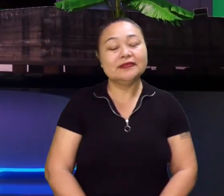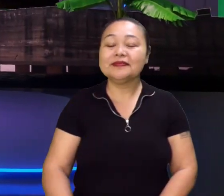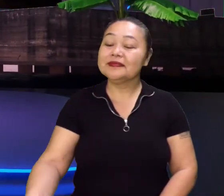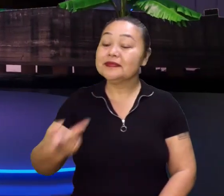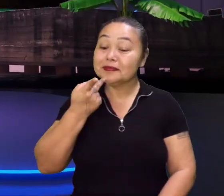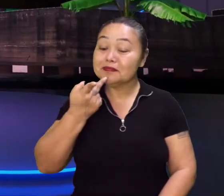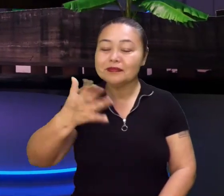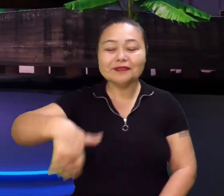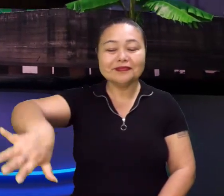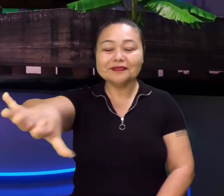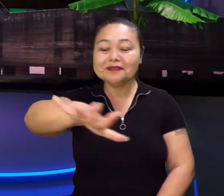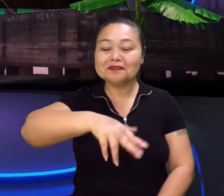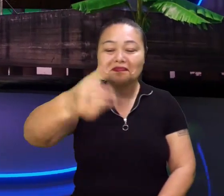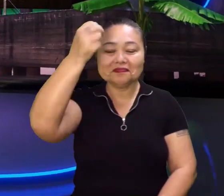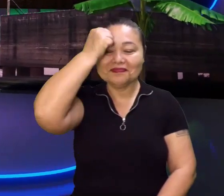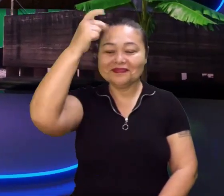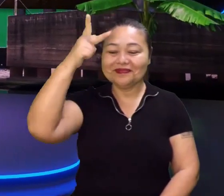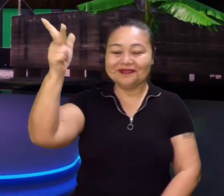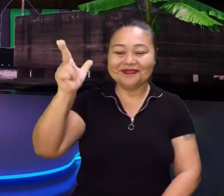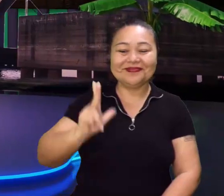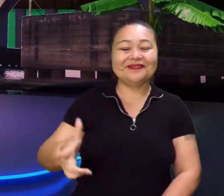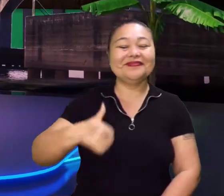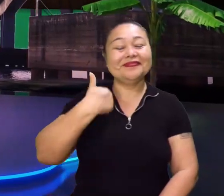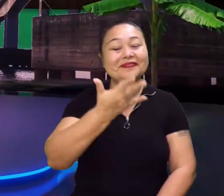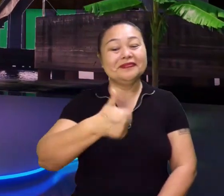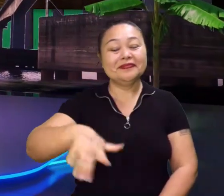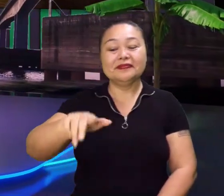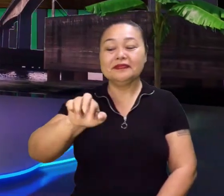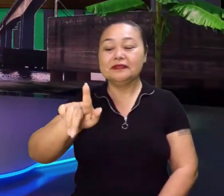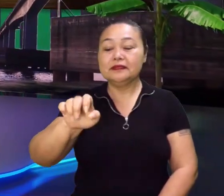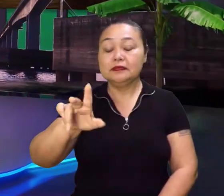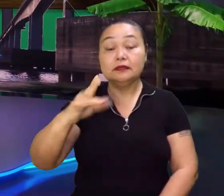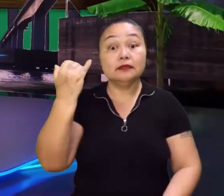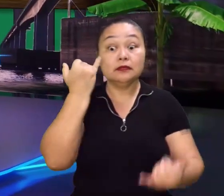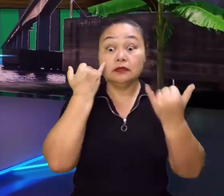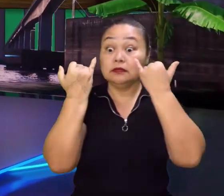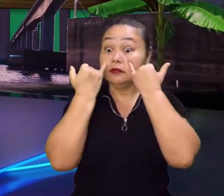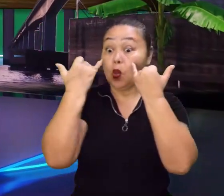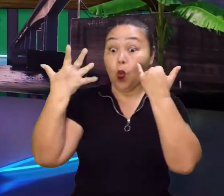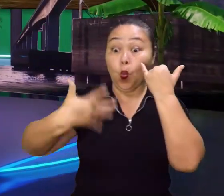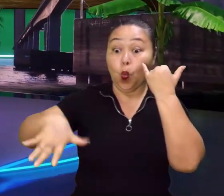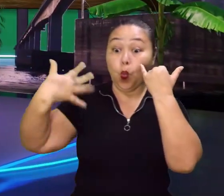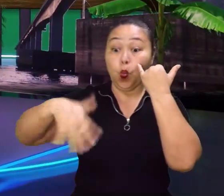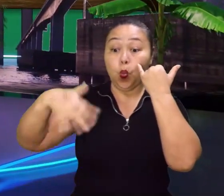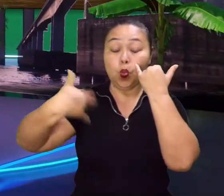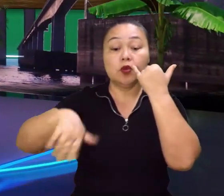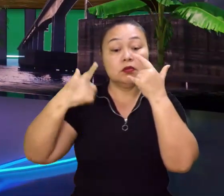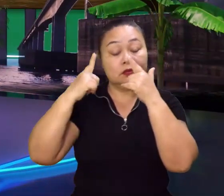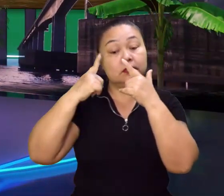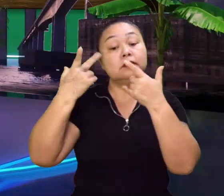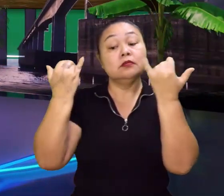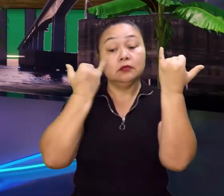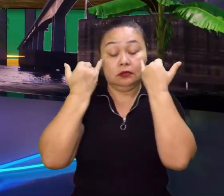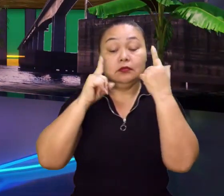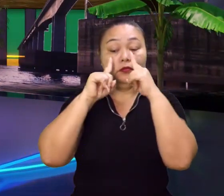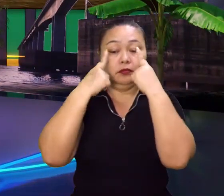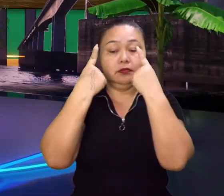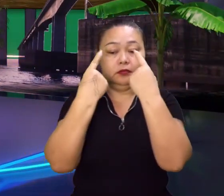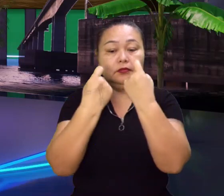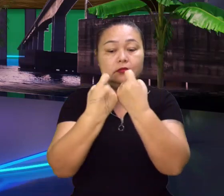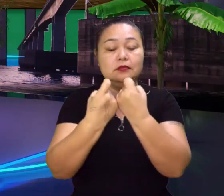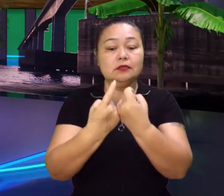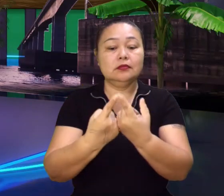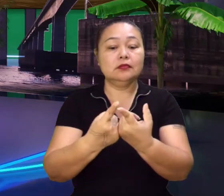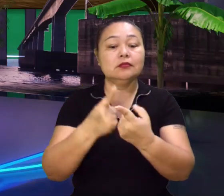Fala, galera! Fala esperta! E aí, Rogério? Muita informação, hein, Rogério? Informação demais, né? Informação interessante, né? Com